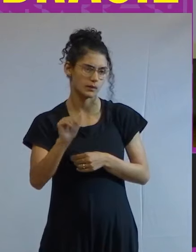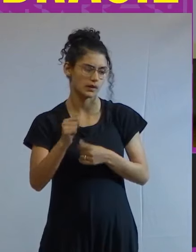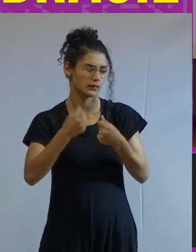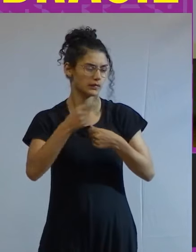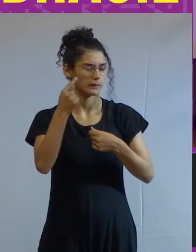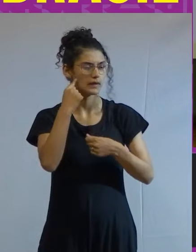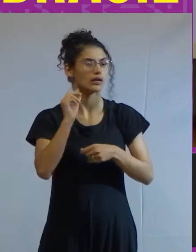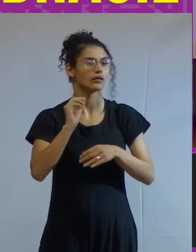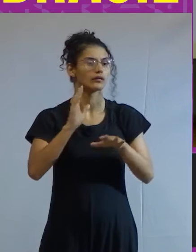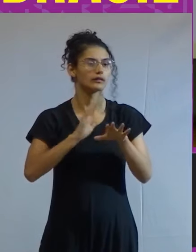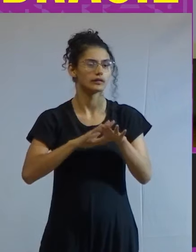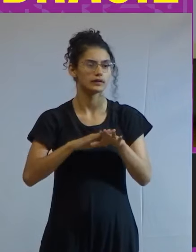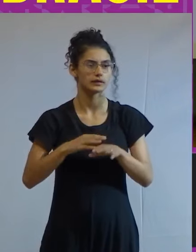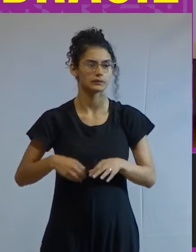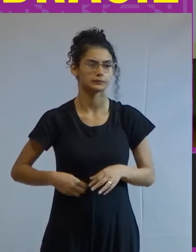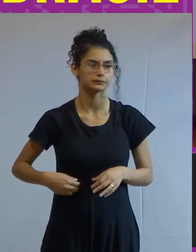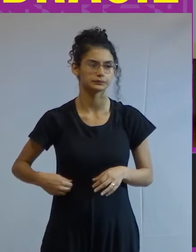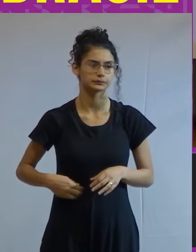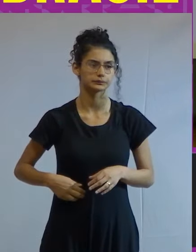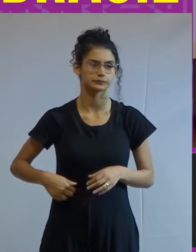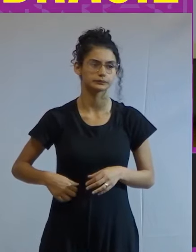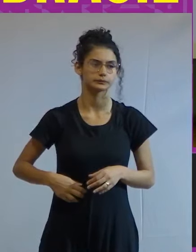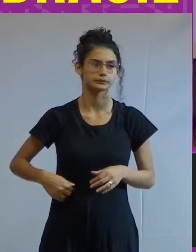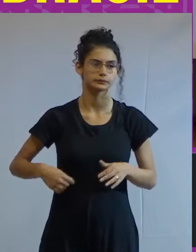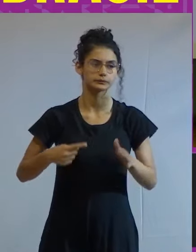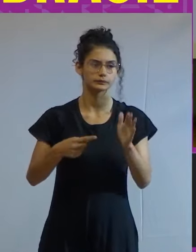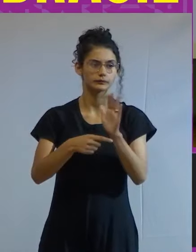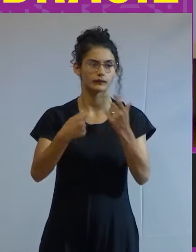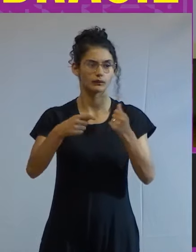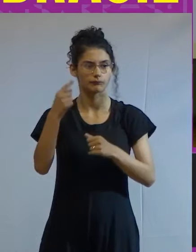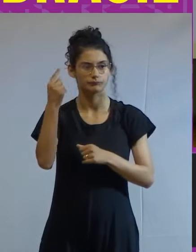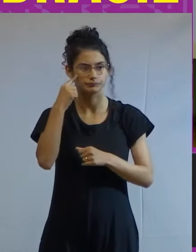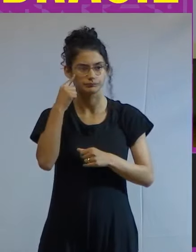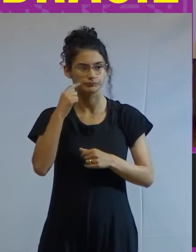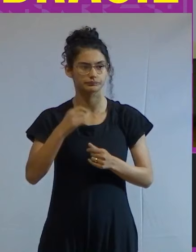que você vai restribuir certo primeira coisa que você tem que pensar